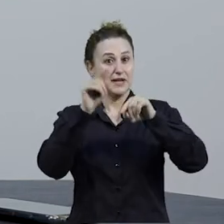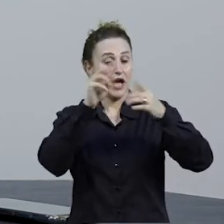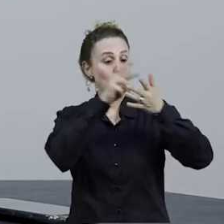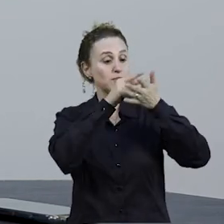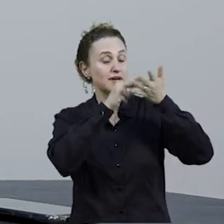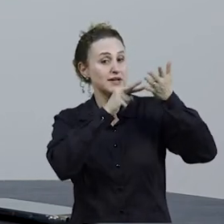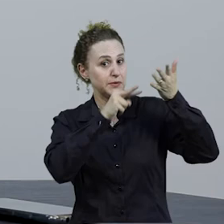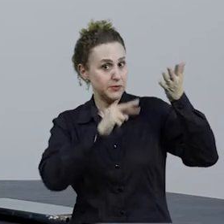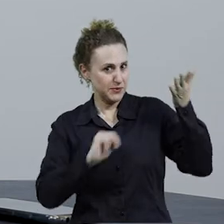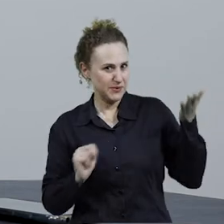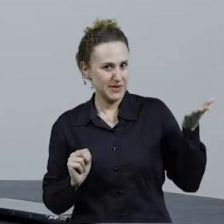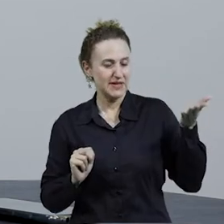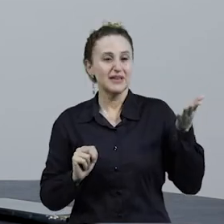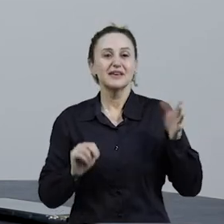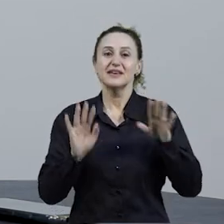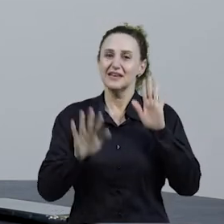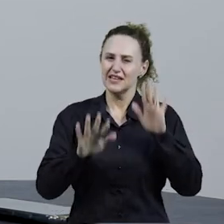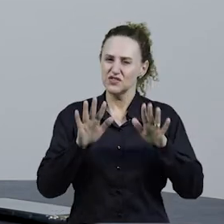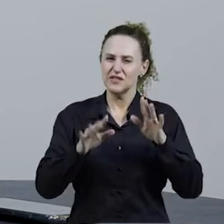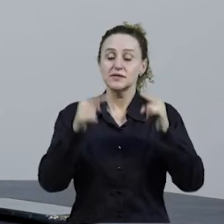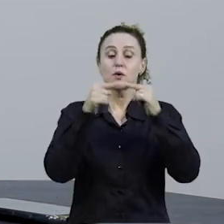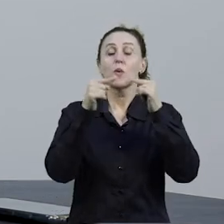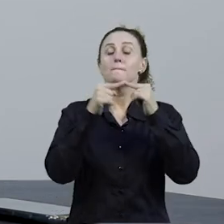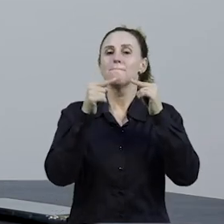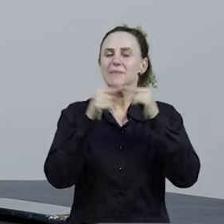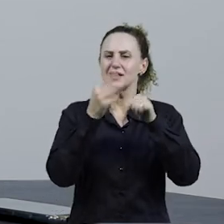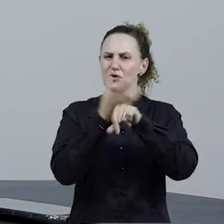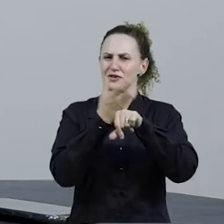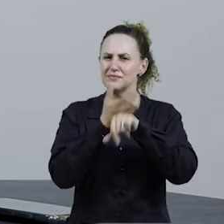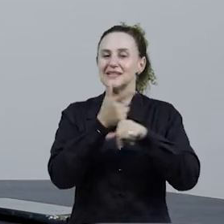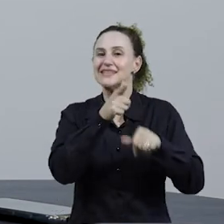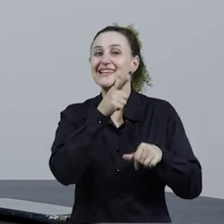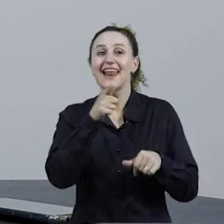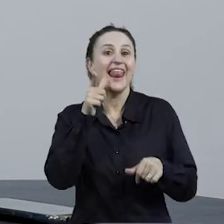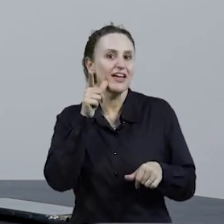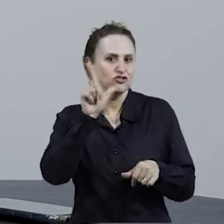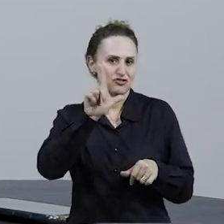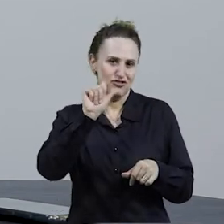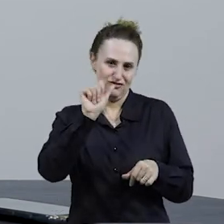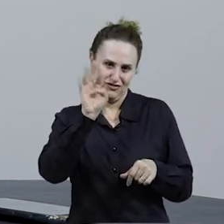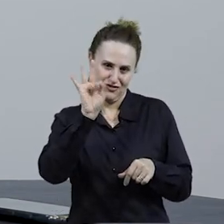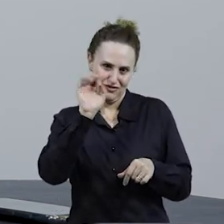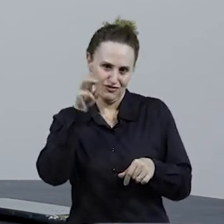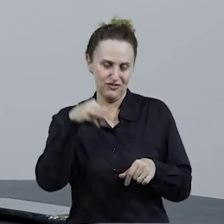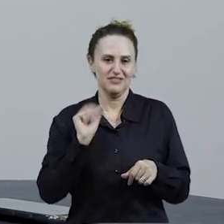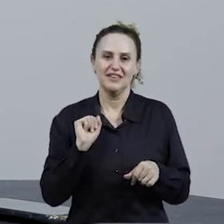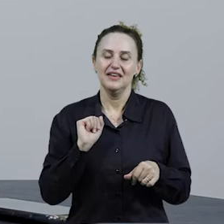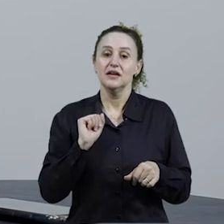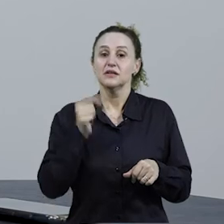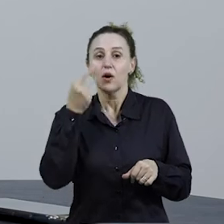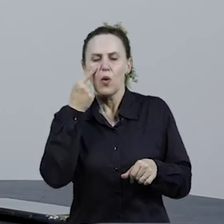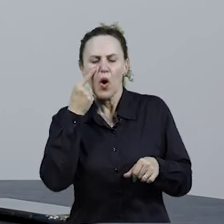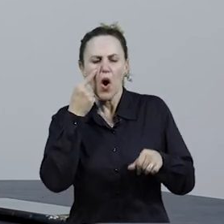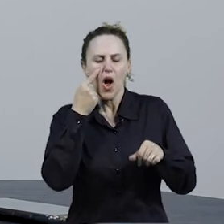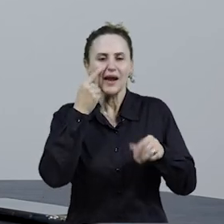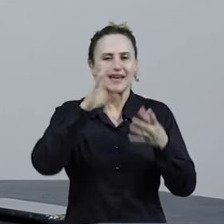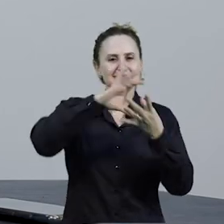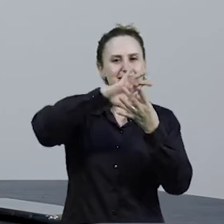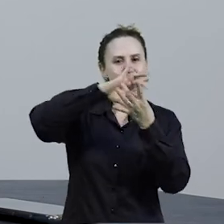lá na disciplina de latim sendo discutida também. Então, gostaria que vocês tivessem esse olhar atento para essa